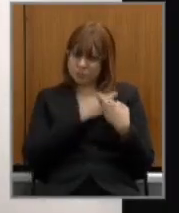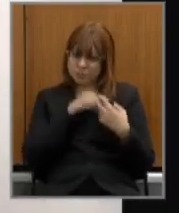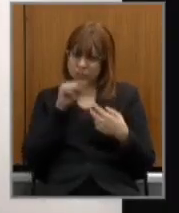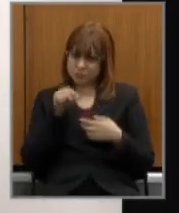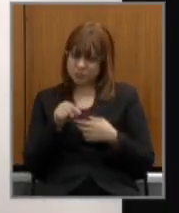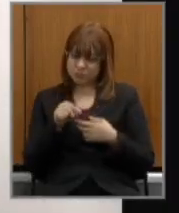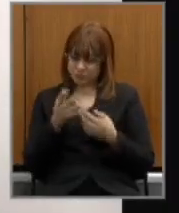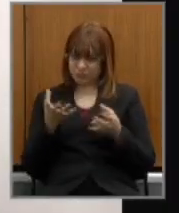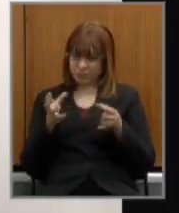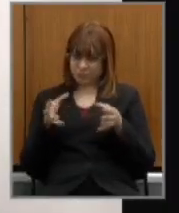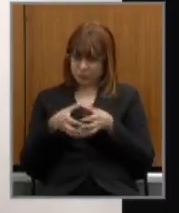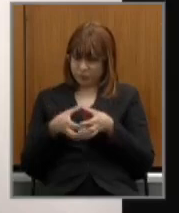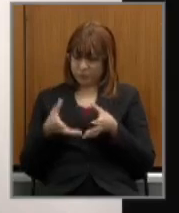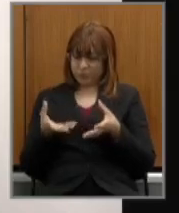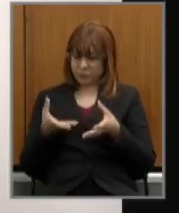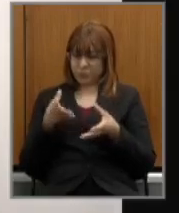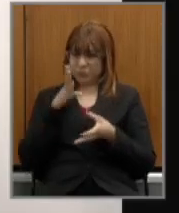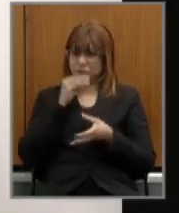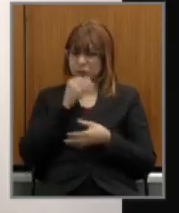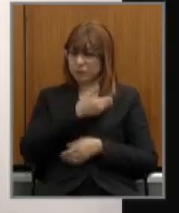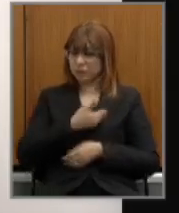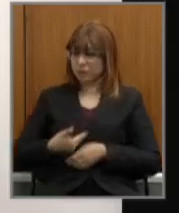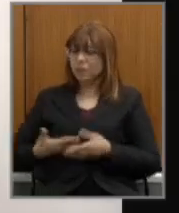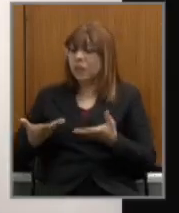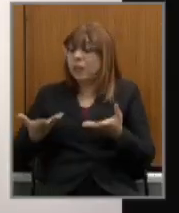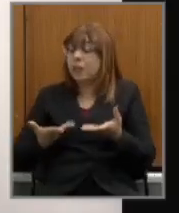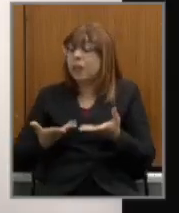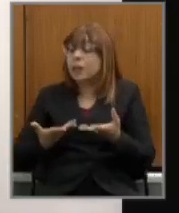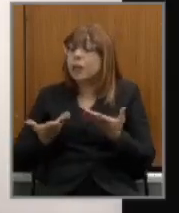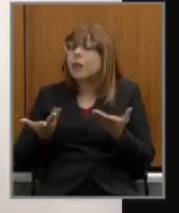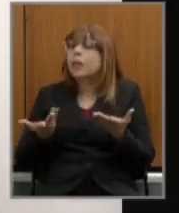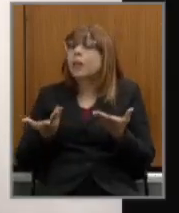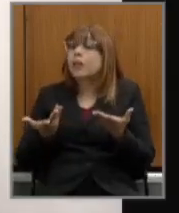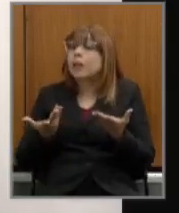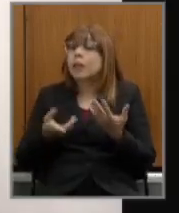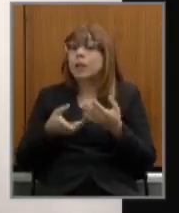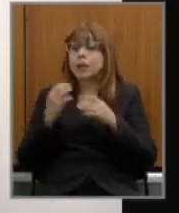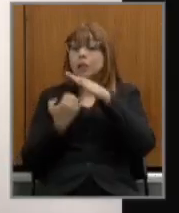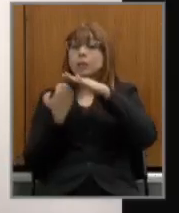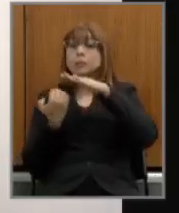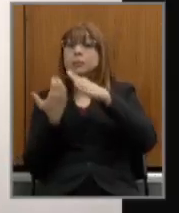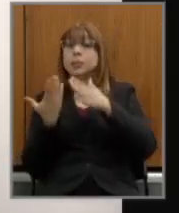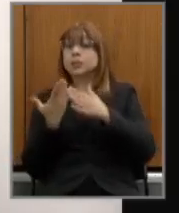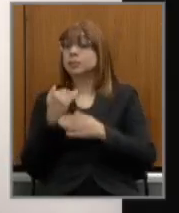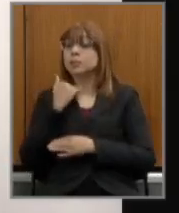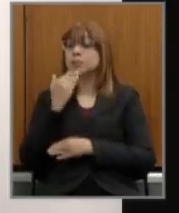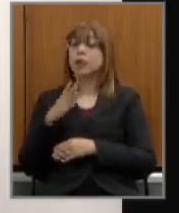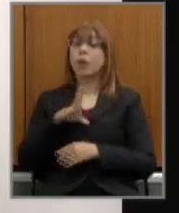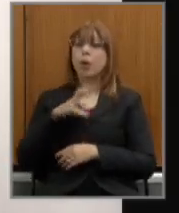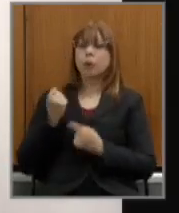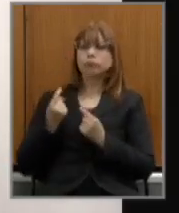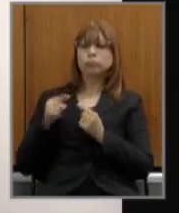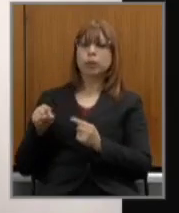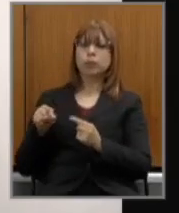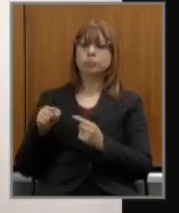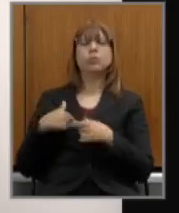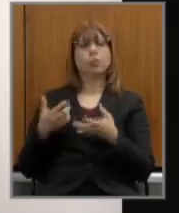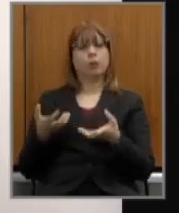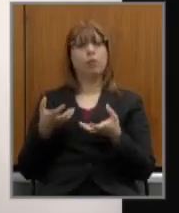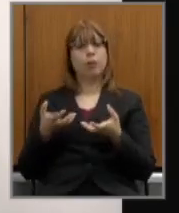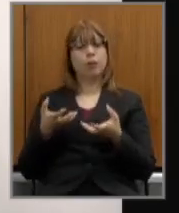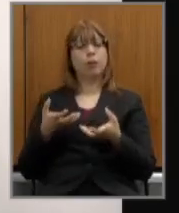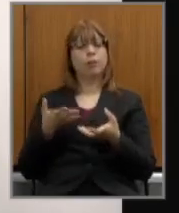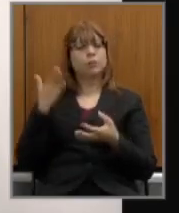grandes grupos econômicos e daqueles segmentos que são privilegiados mas ninguém tem a coragem de enfrentar eu queria